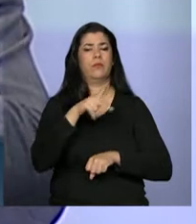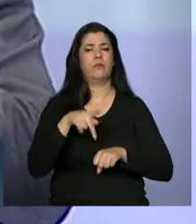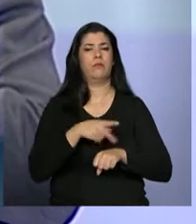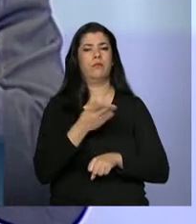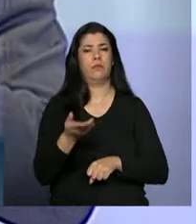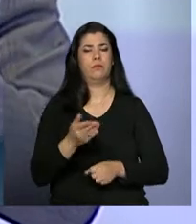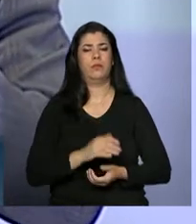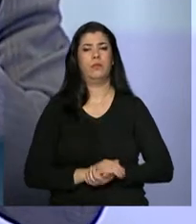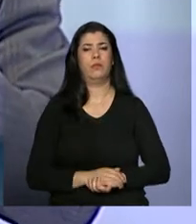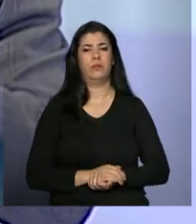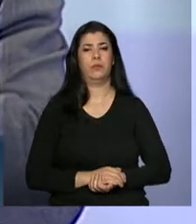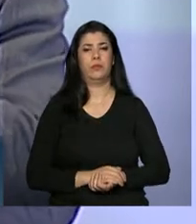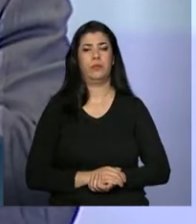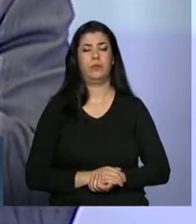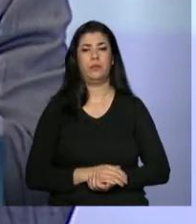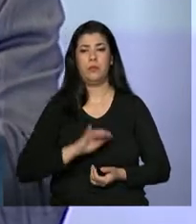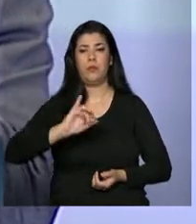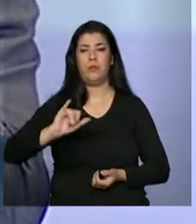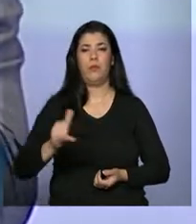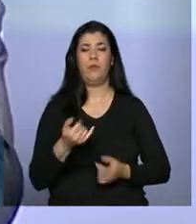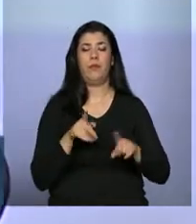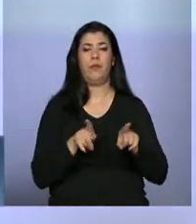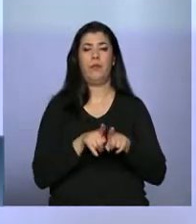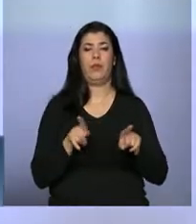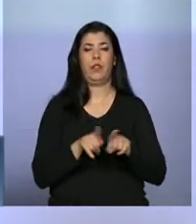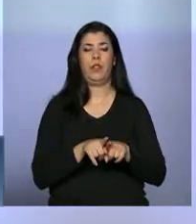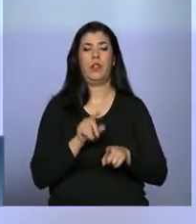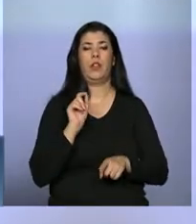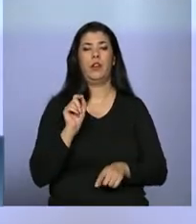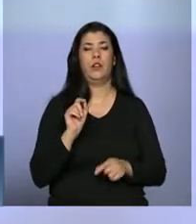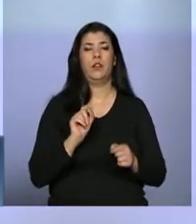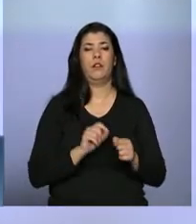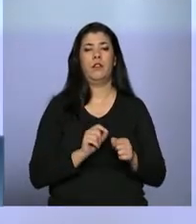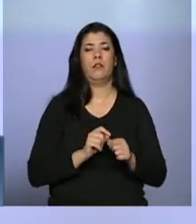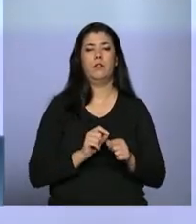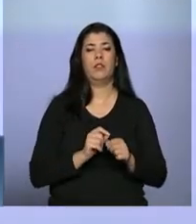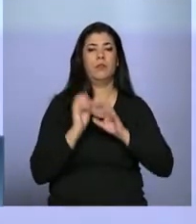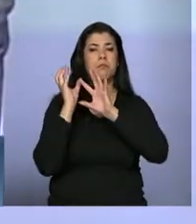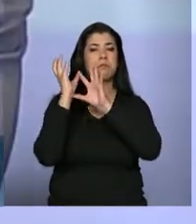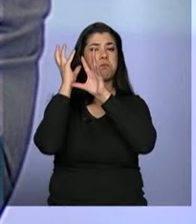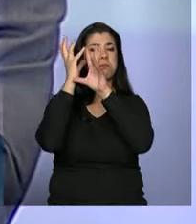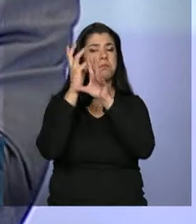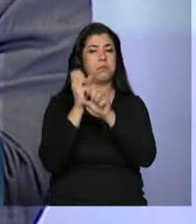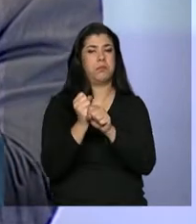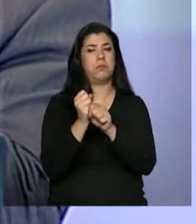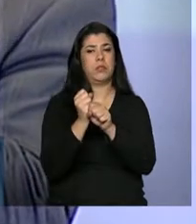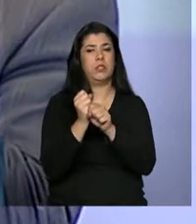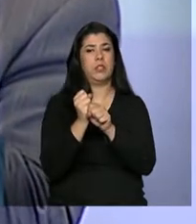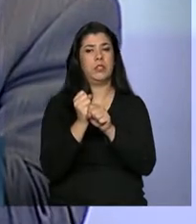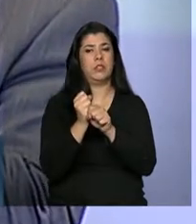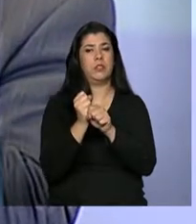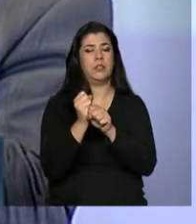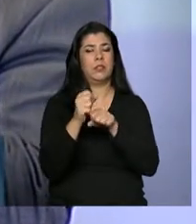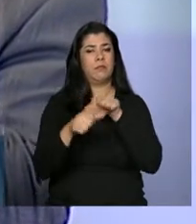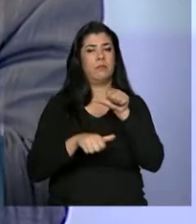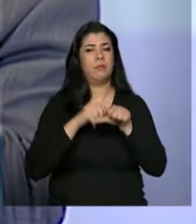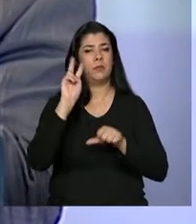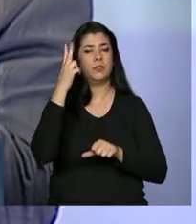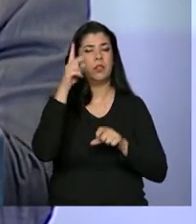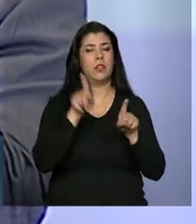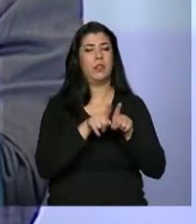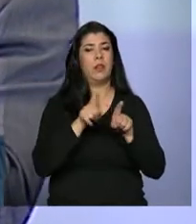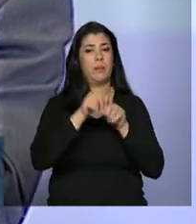Esse registro histórico é muito importante e eu faço também um